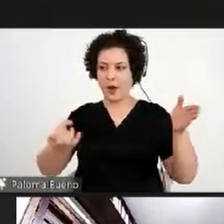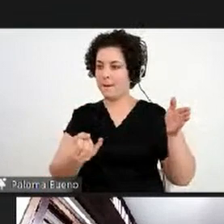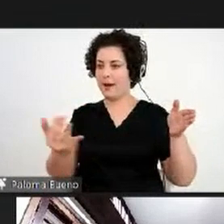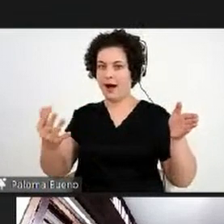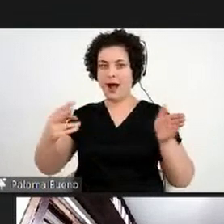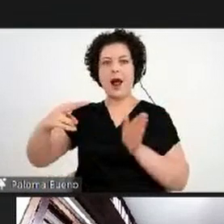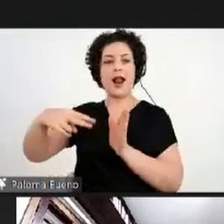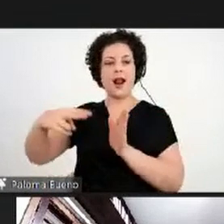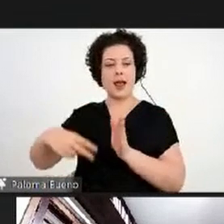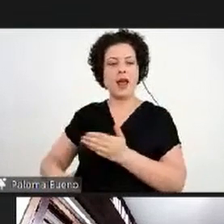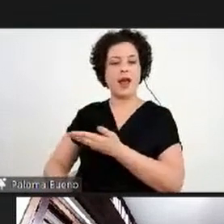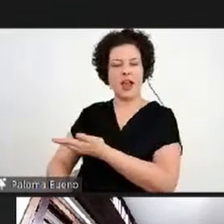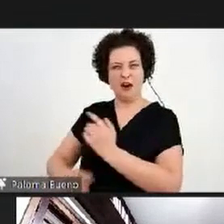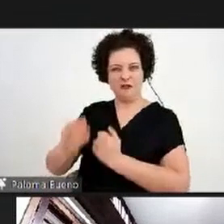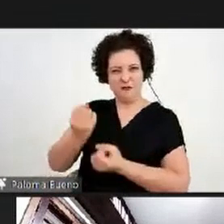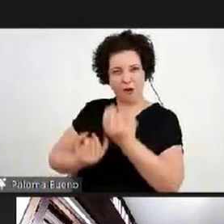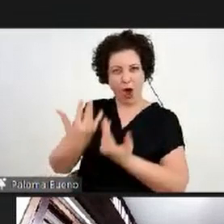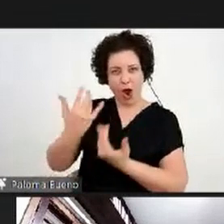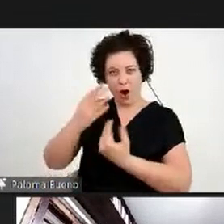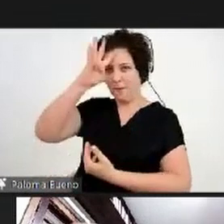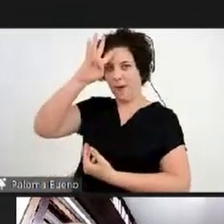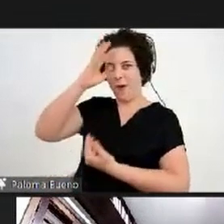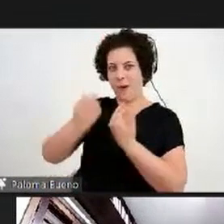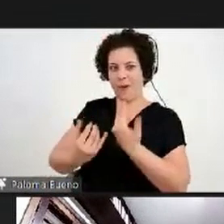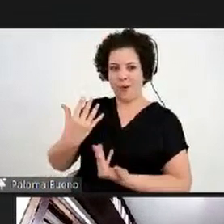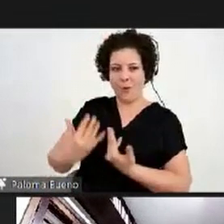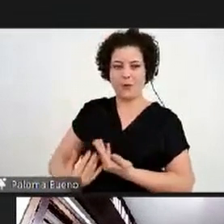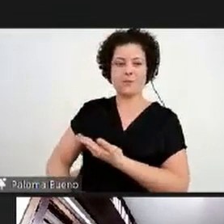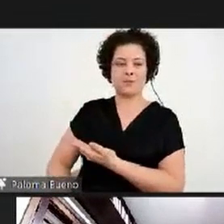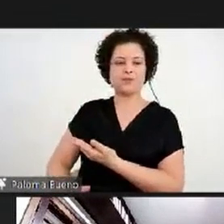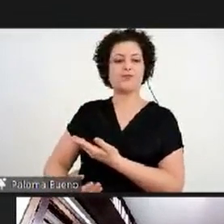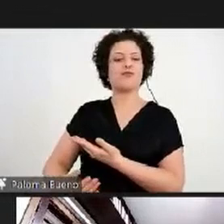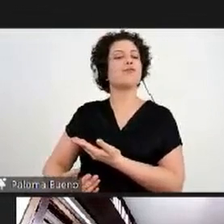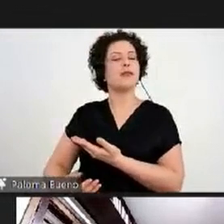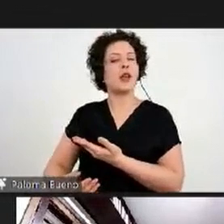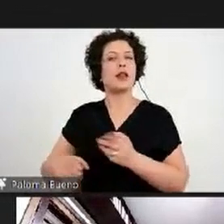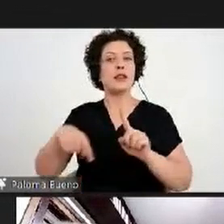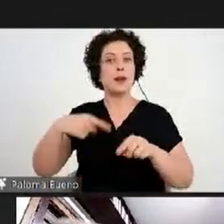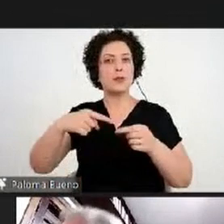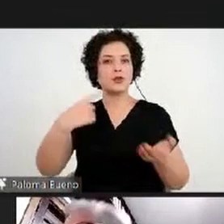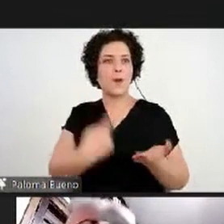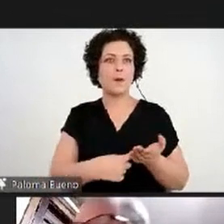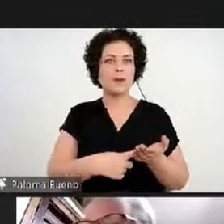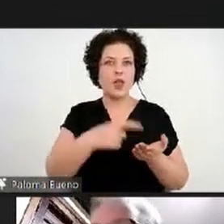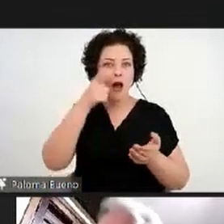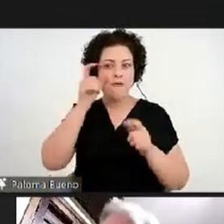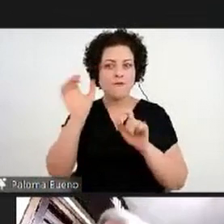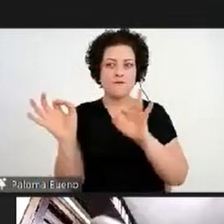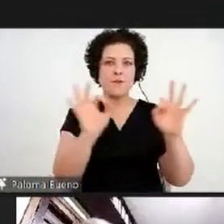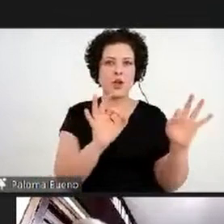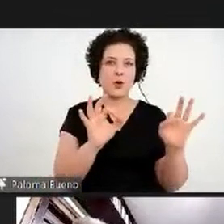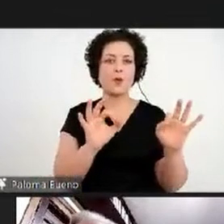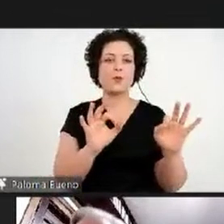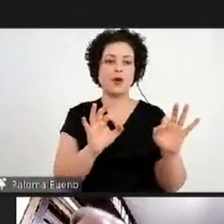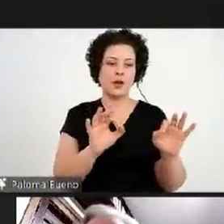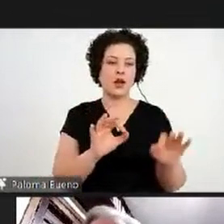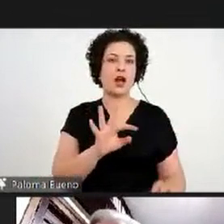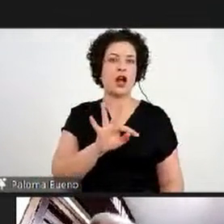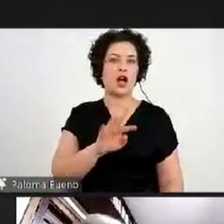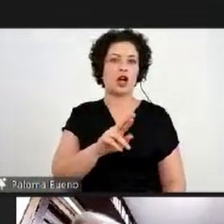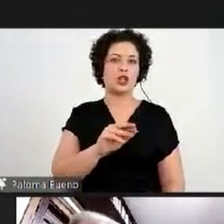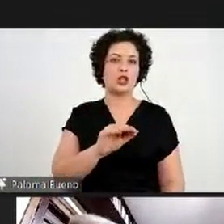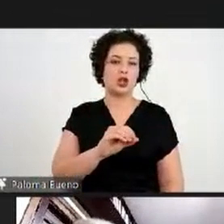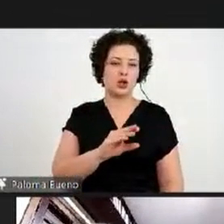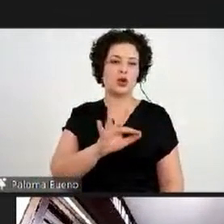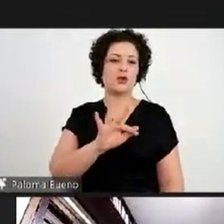Fahrenheit, comentam, e a gente foi, então, combinou de assistir o filme do Truffaut, que